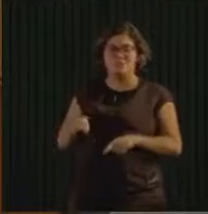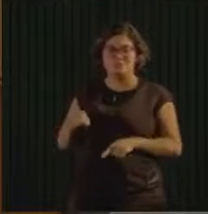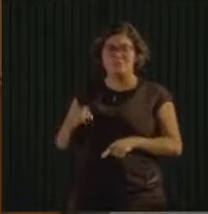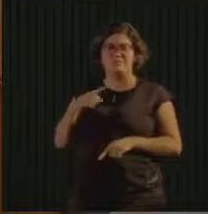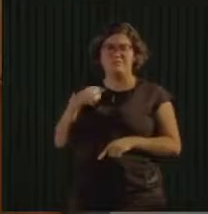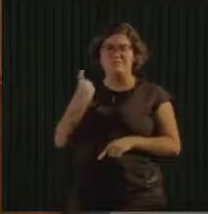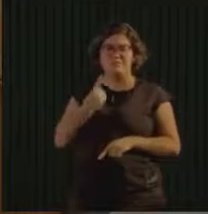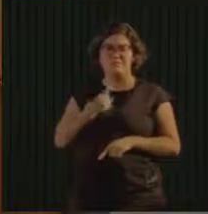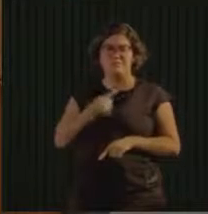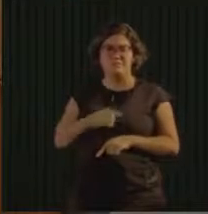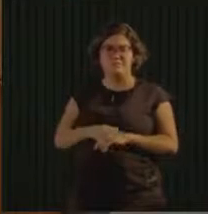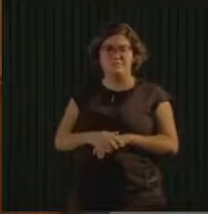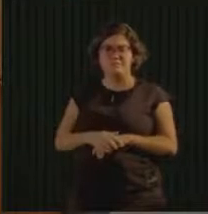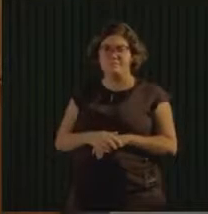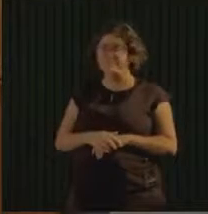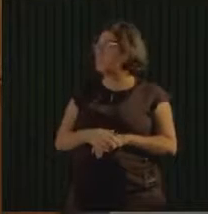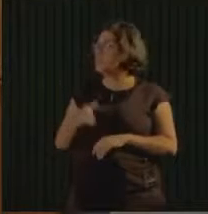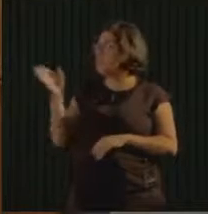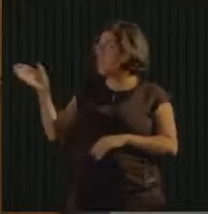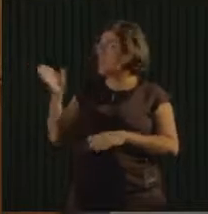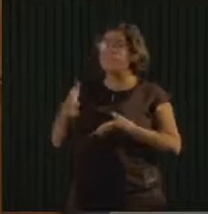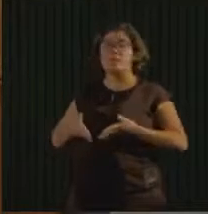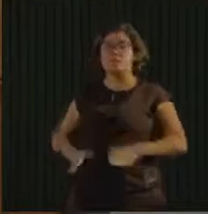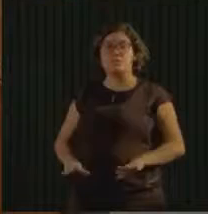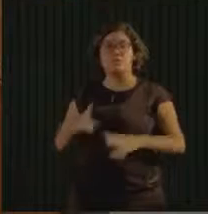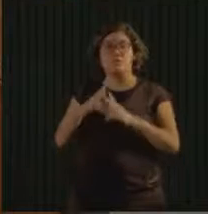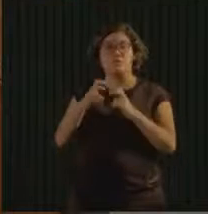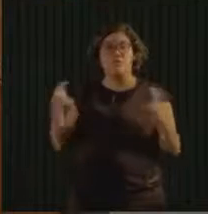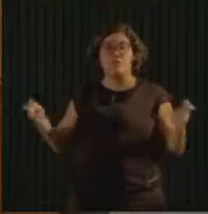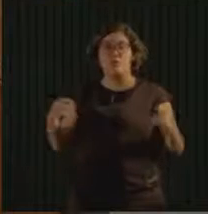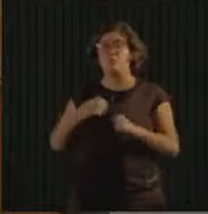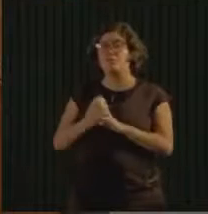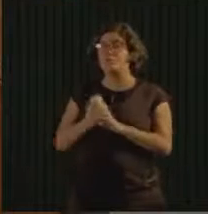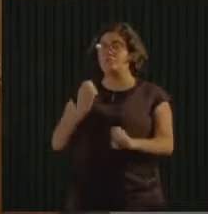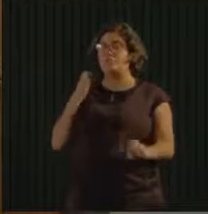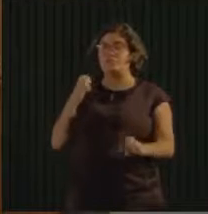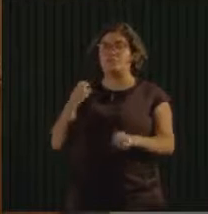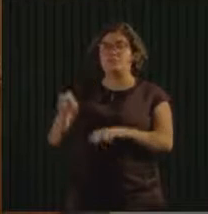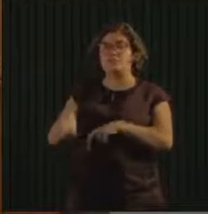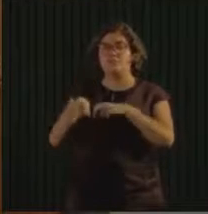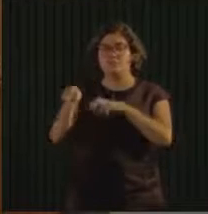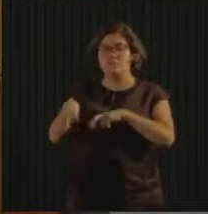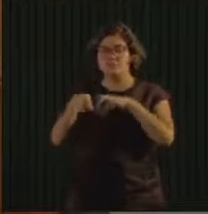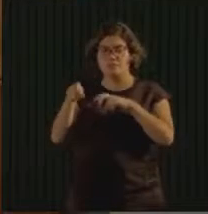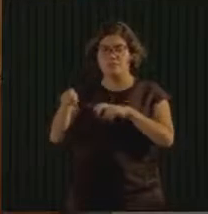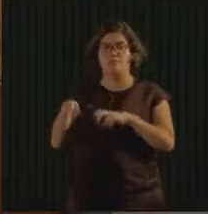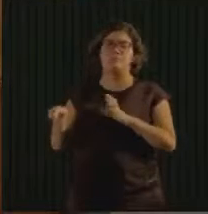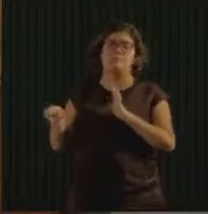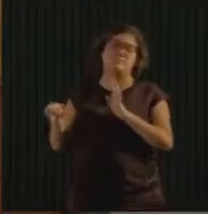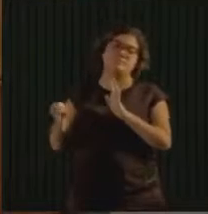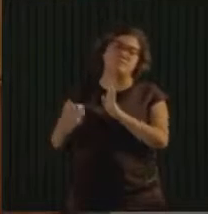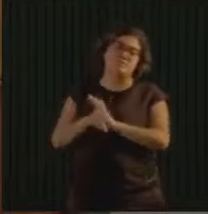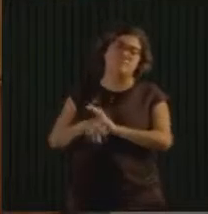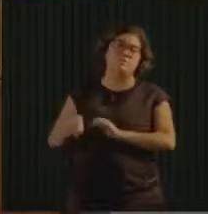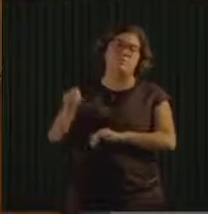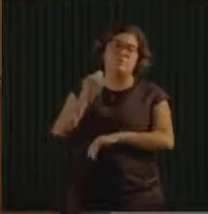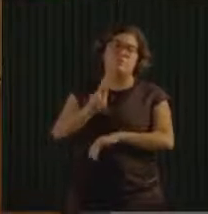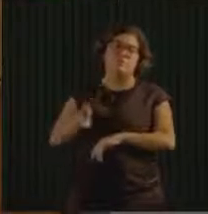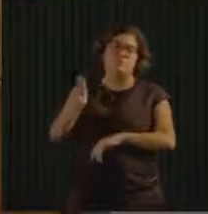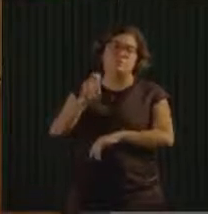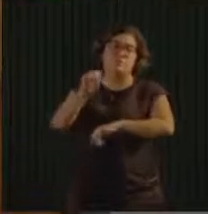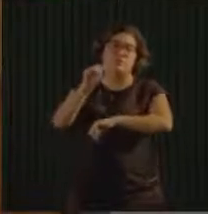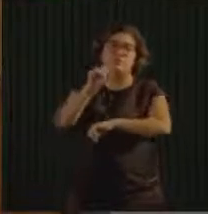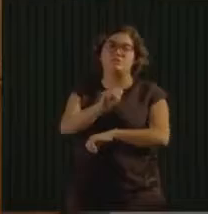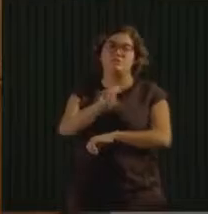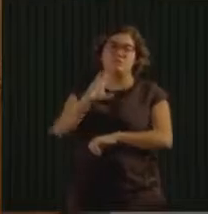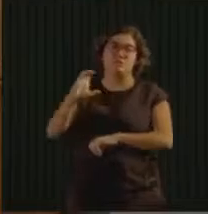Marquito nasceu em Florianópolis, é engenheiro agrônomo, mestre em ecossistemas pela Universidade Federal de Santa Catarina, uma